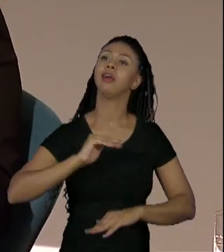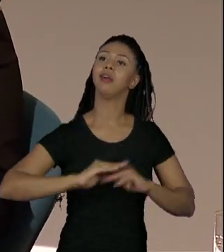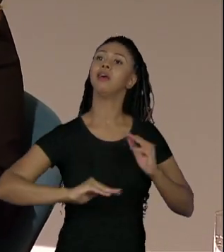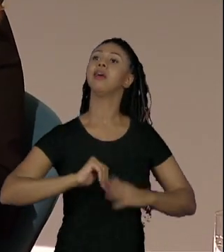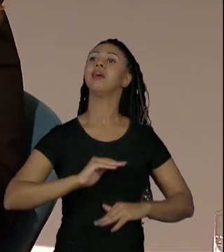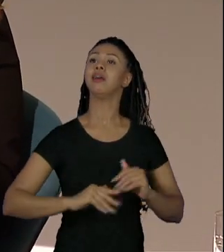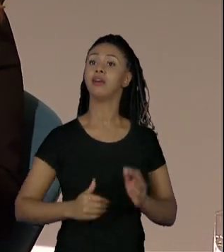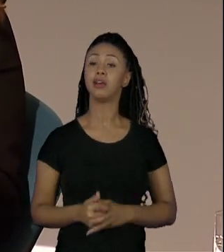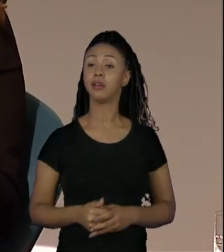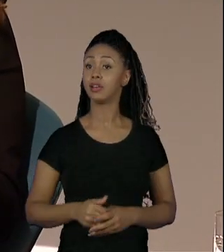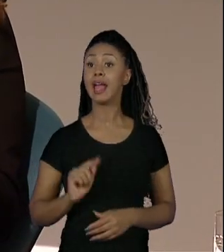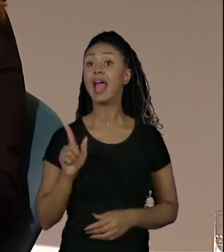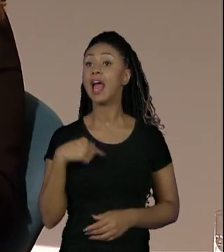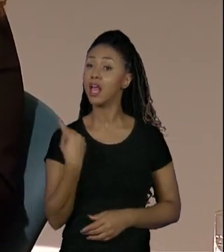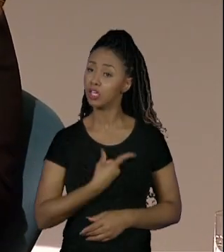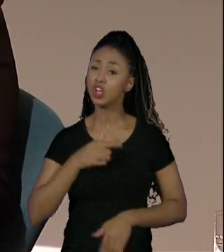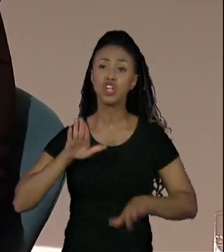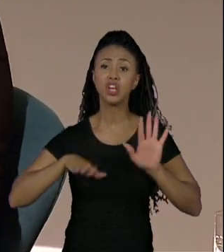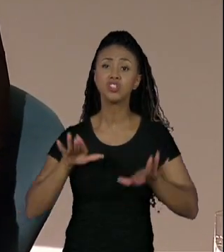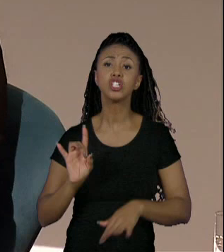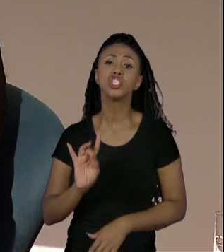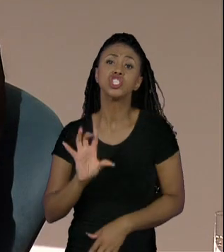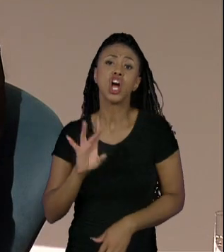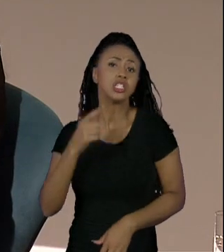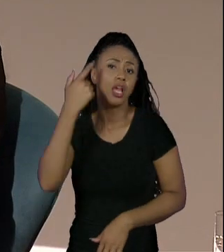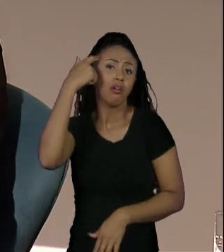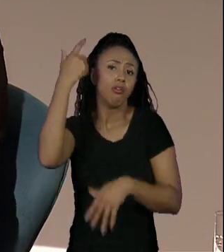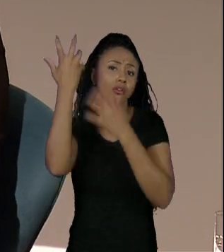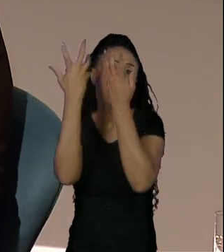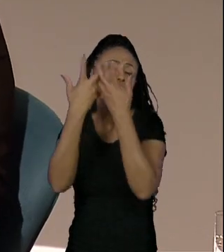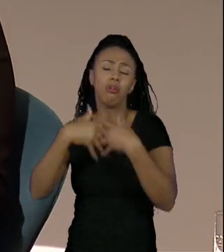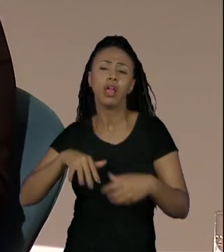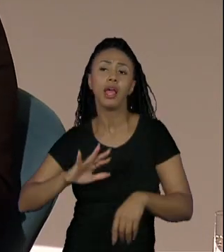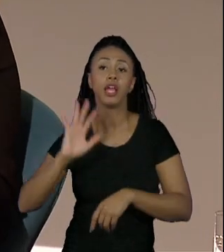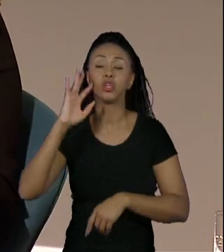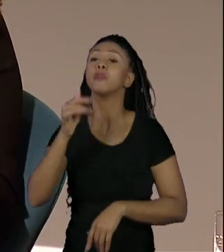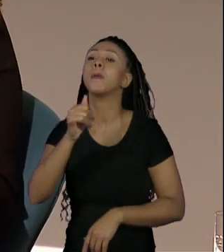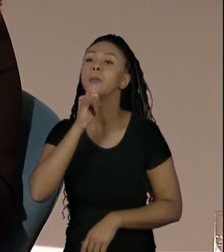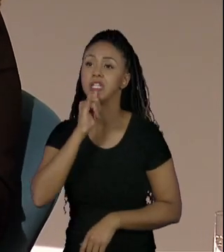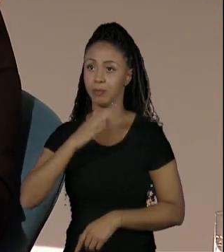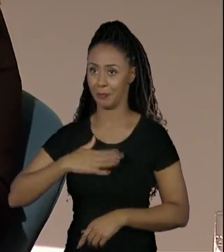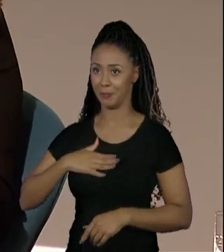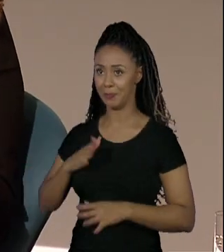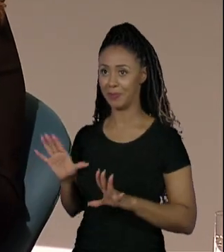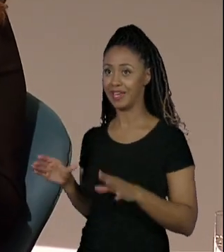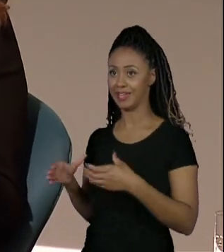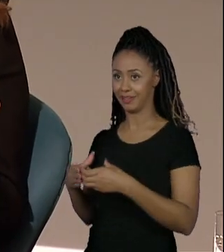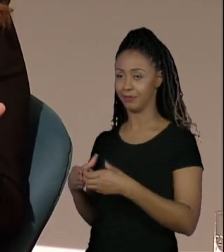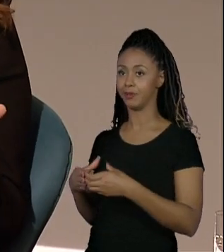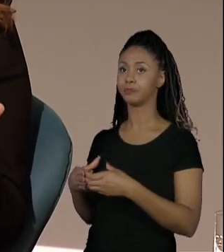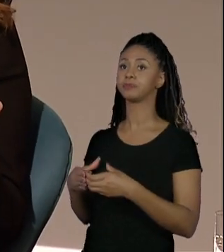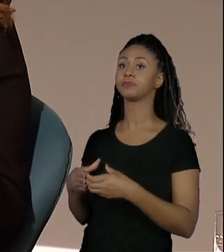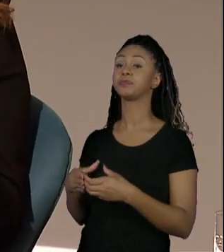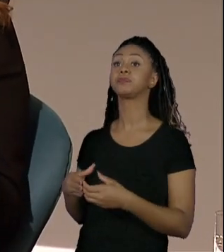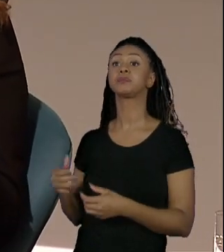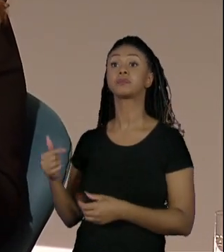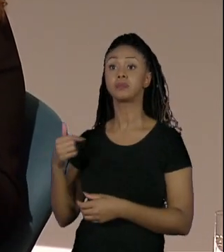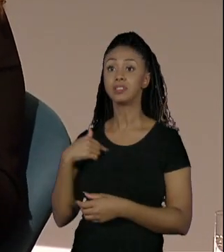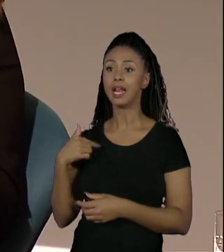intuitivamente, tá? Então, vou te dar um exemplo. Eu, com a minha equipe, antes de eu estudar